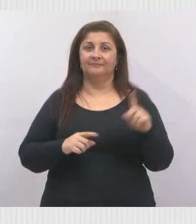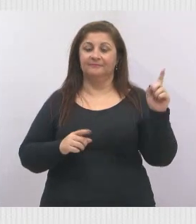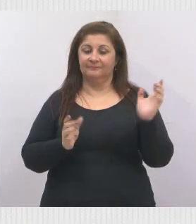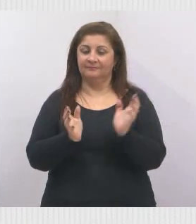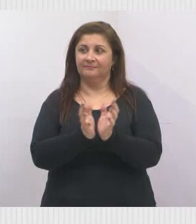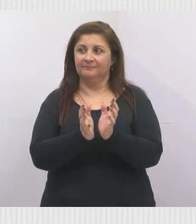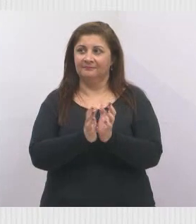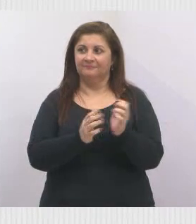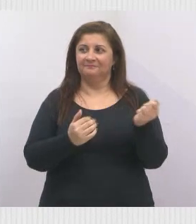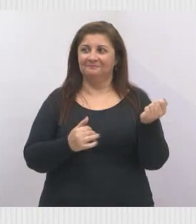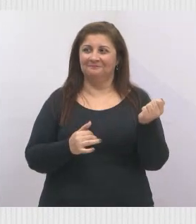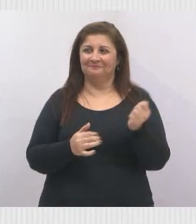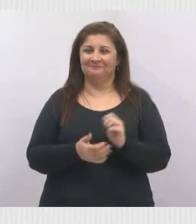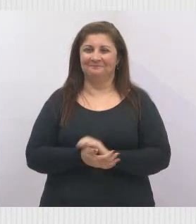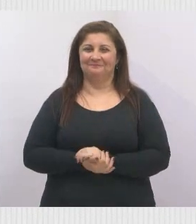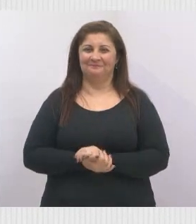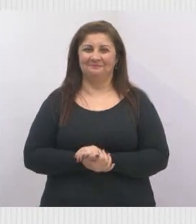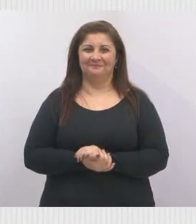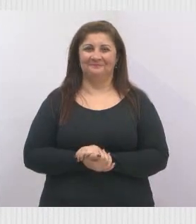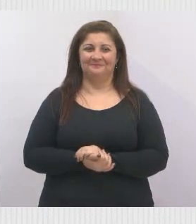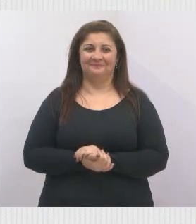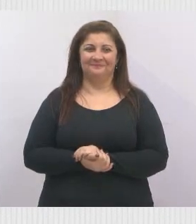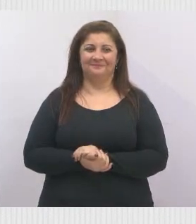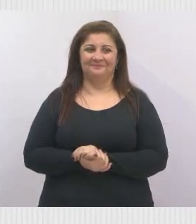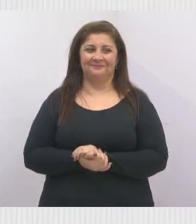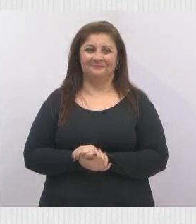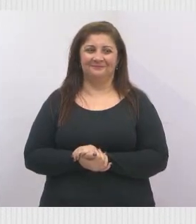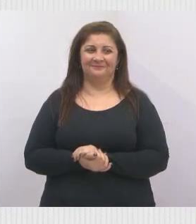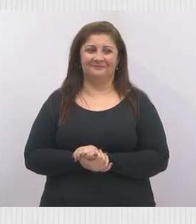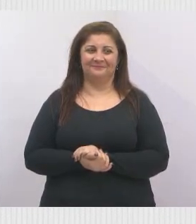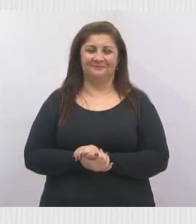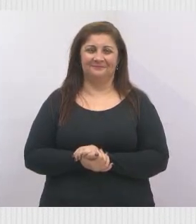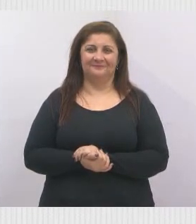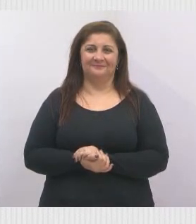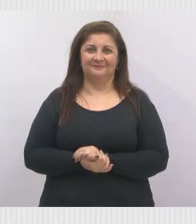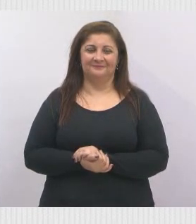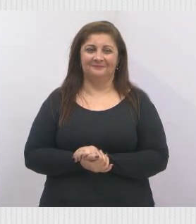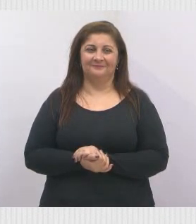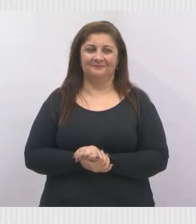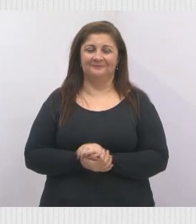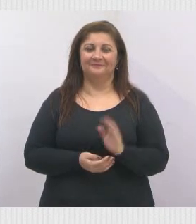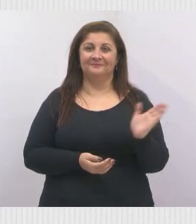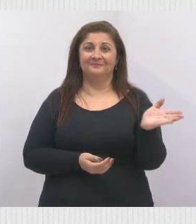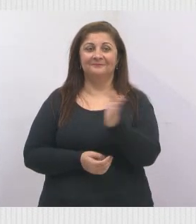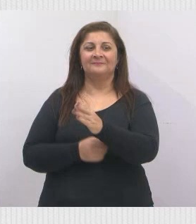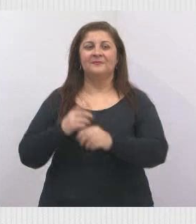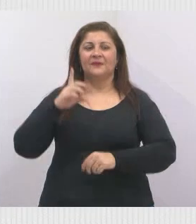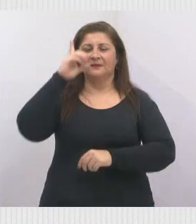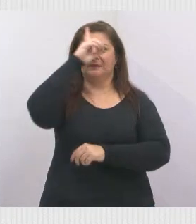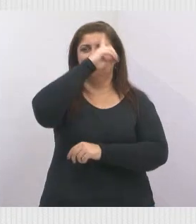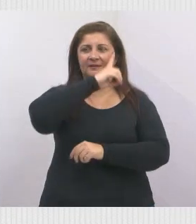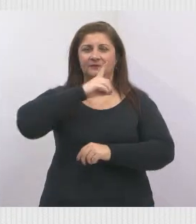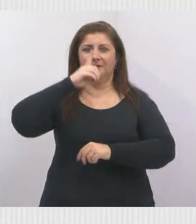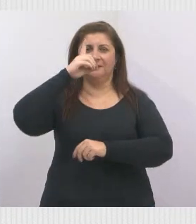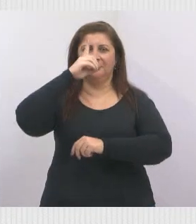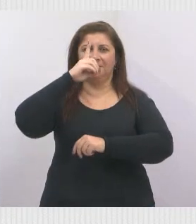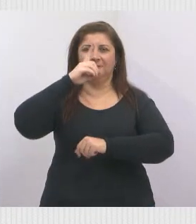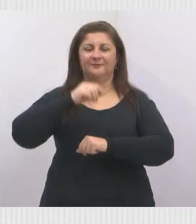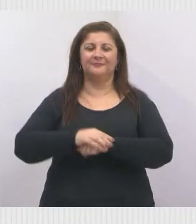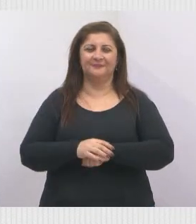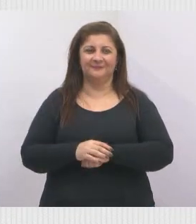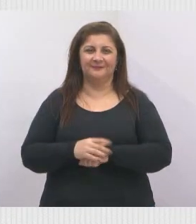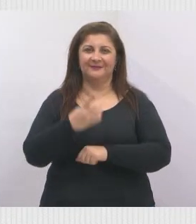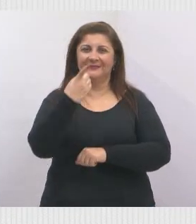convido a todos que participem. E no domingo, pode ir para a próxima? No domingo, o nosso tradicional